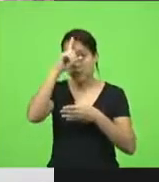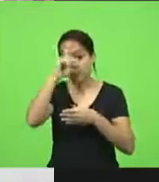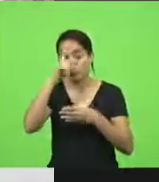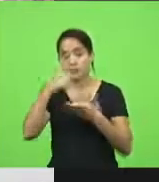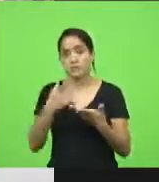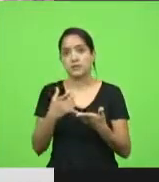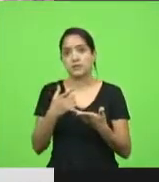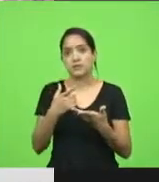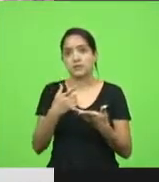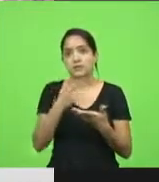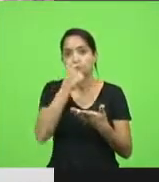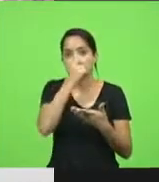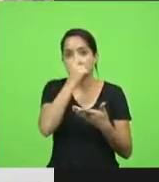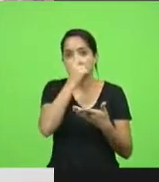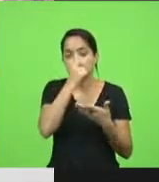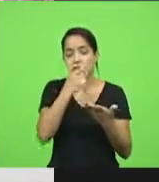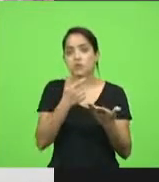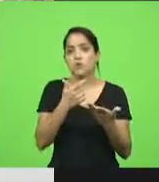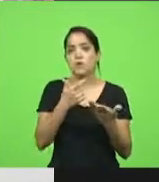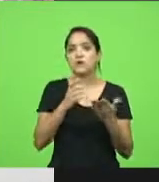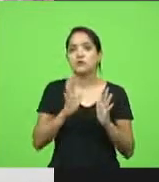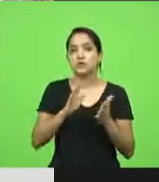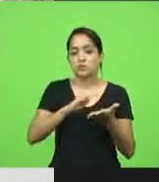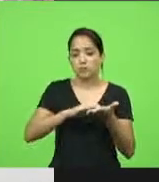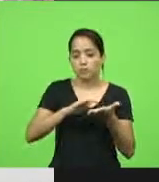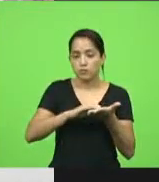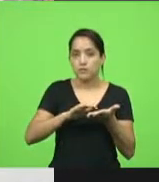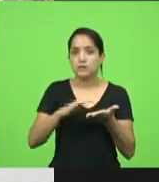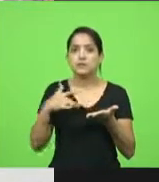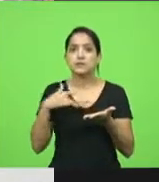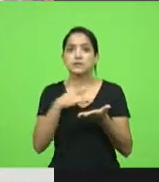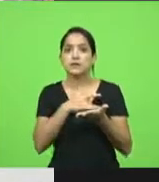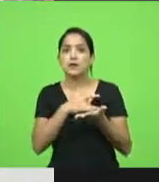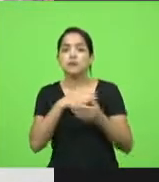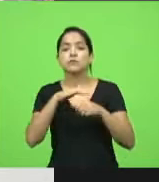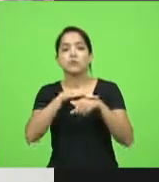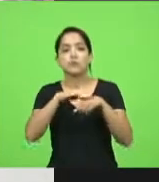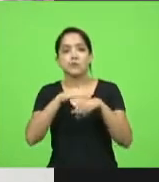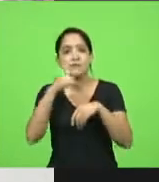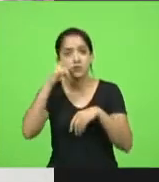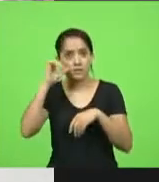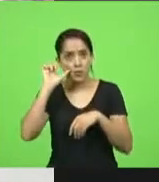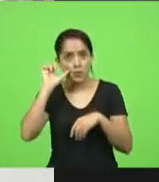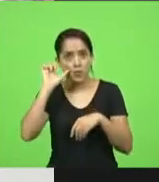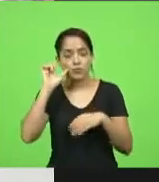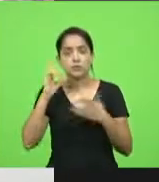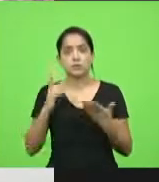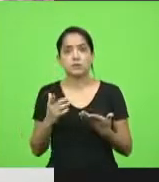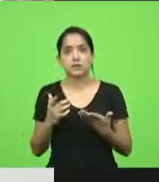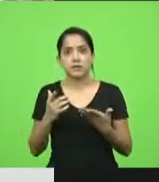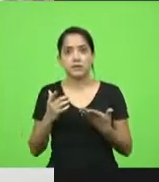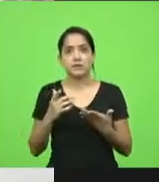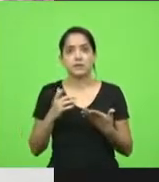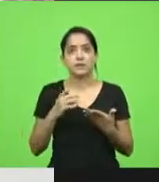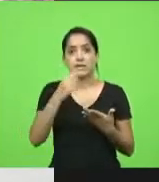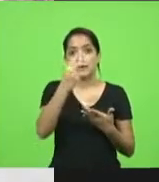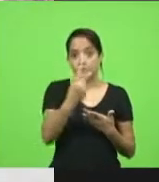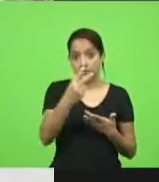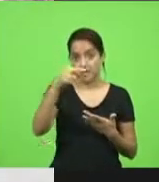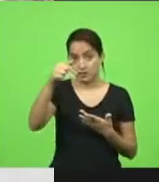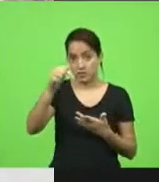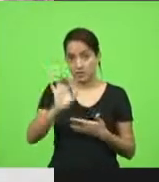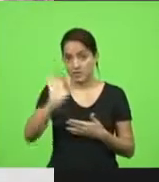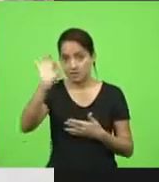ontem conversava com o secretário de saúde, André Mota. Nós temos apenas 27